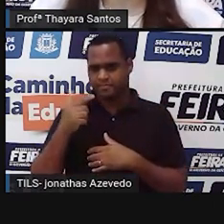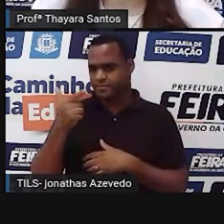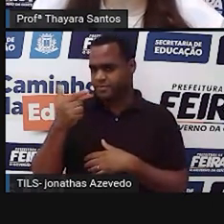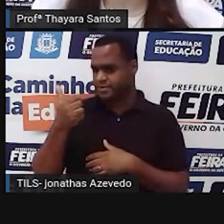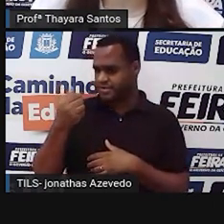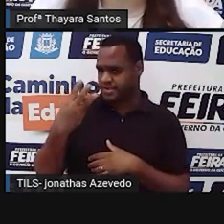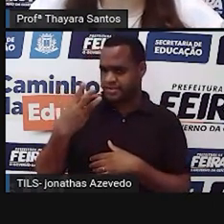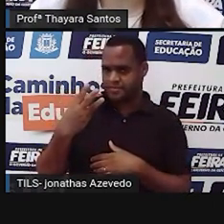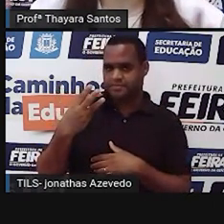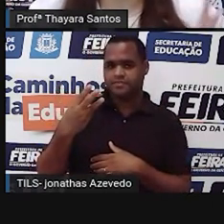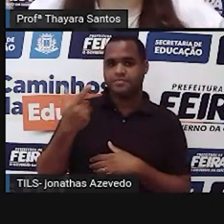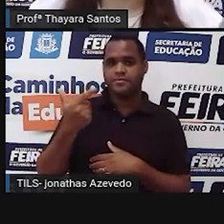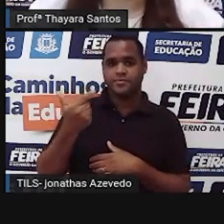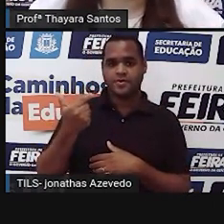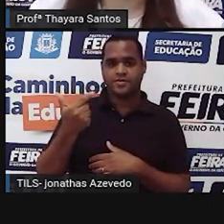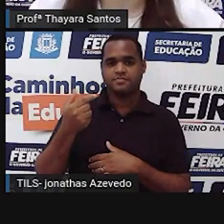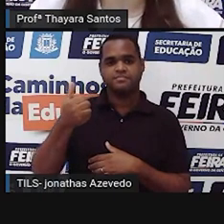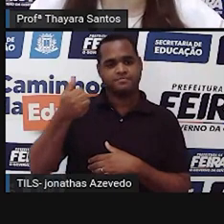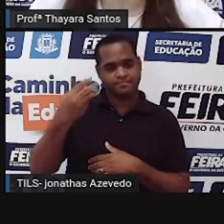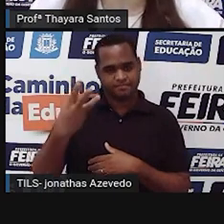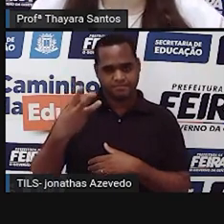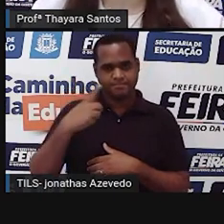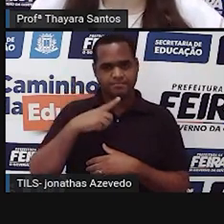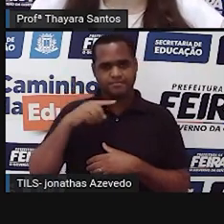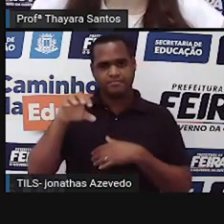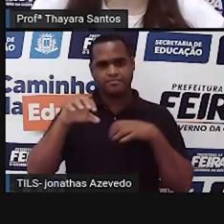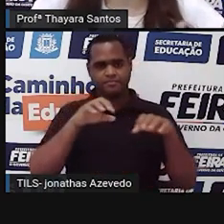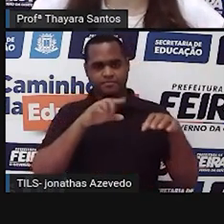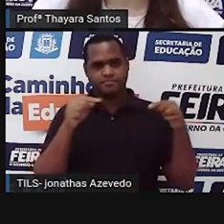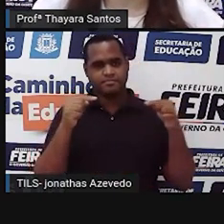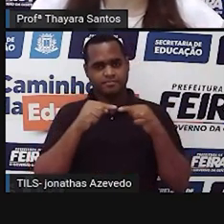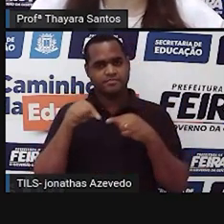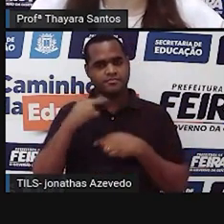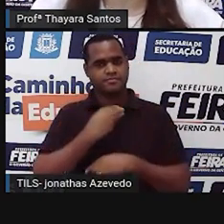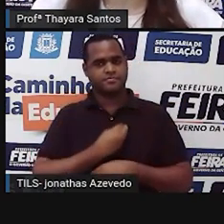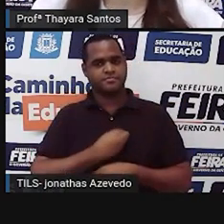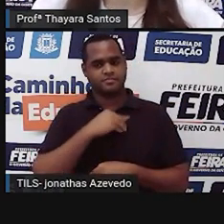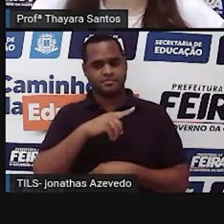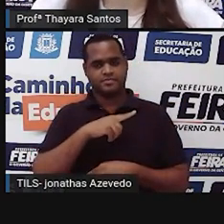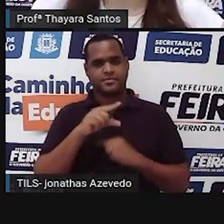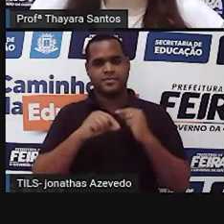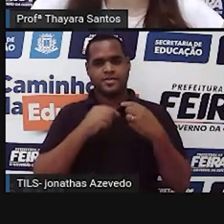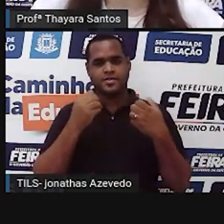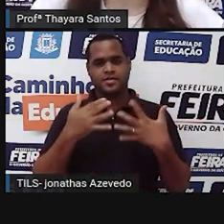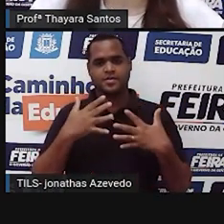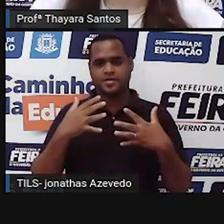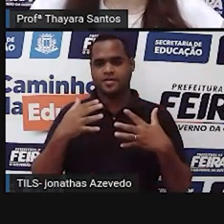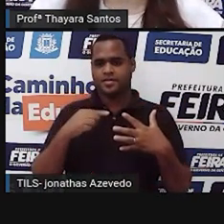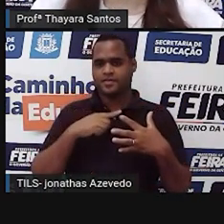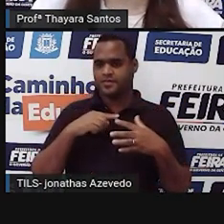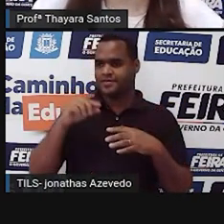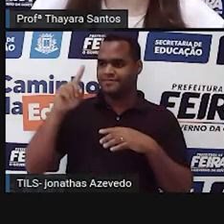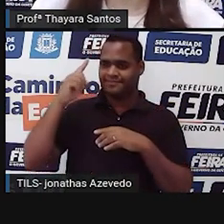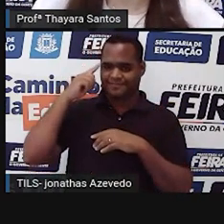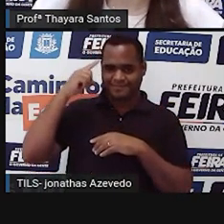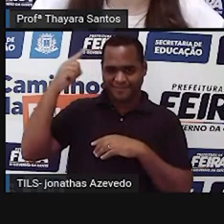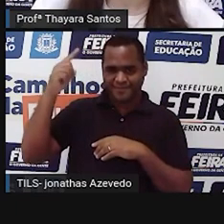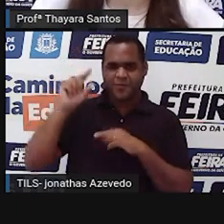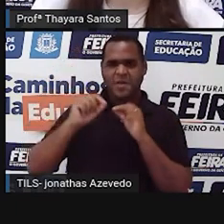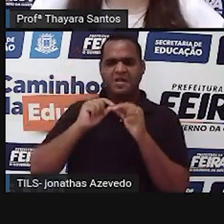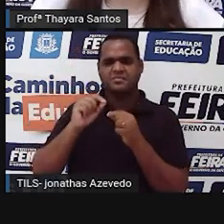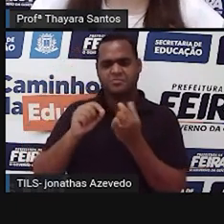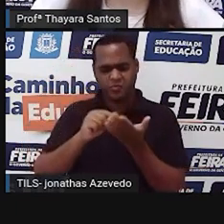ou treze constelações que existem aí na eclíptica. Mas o que é o